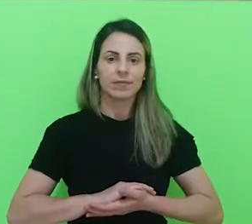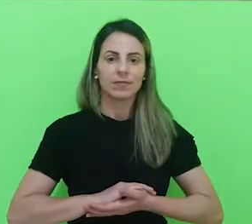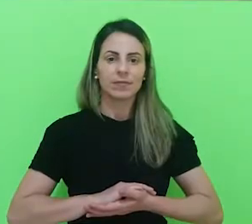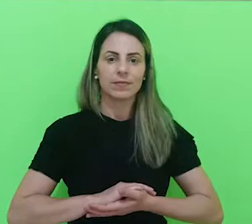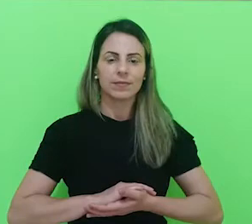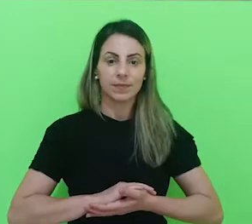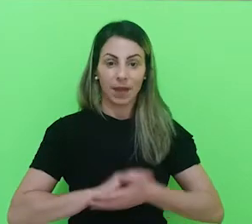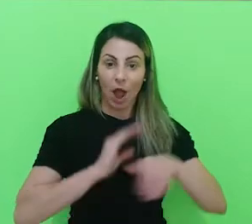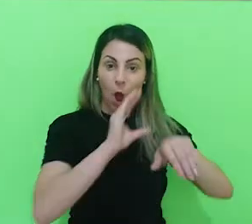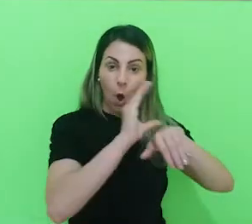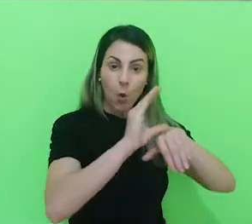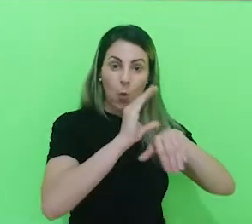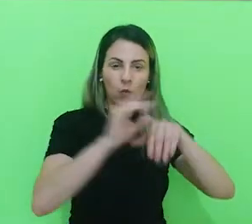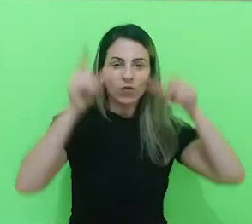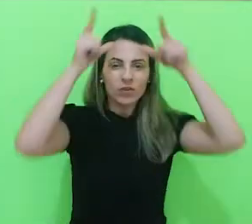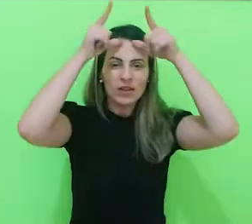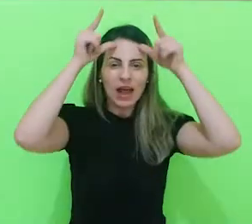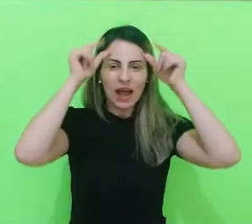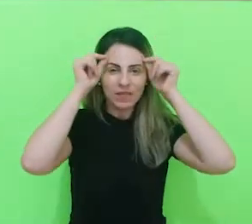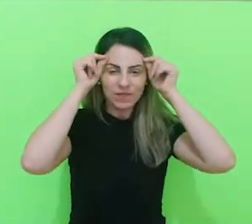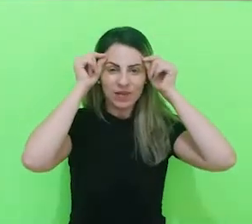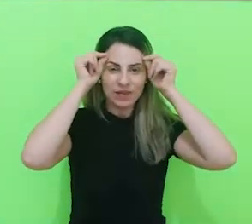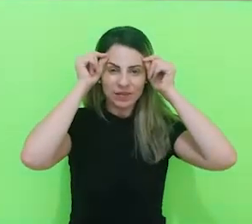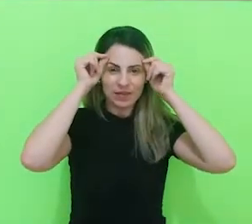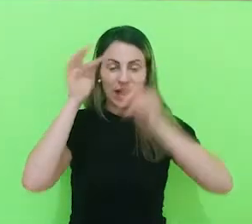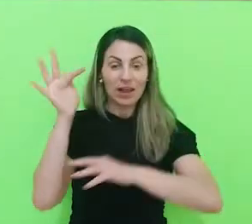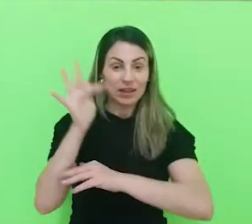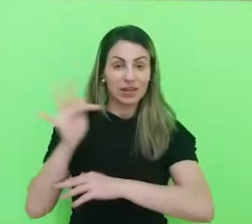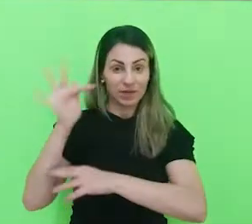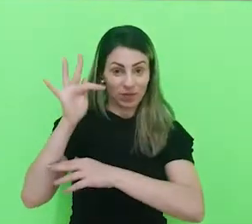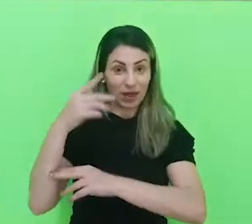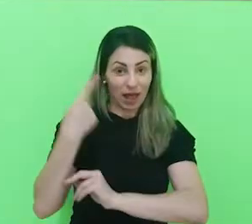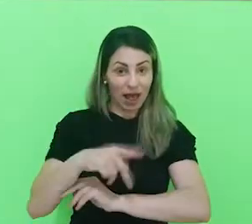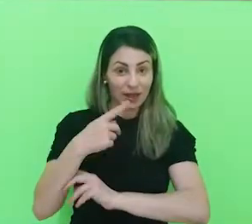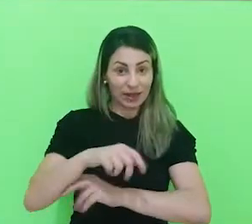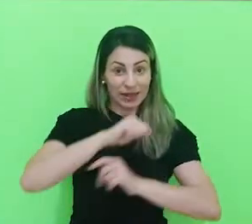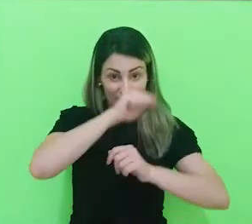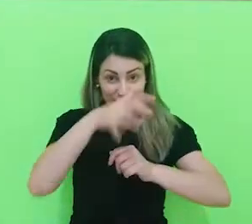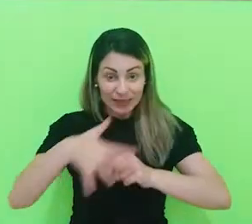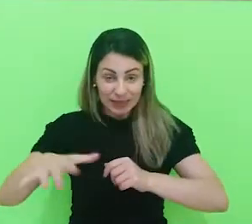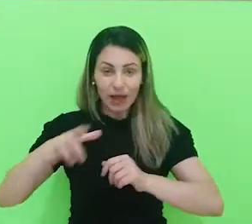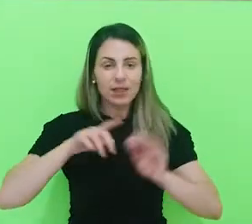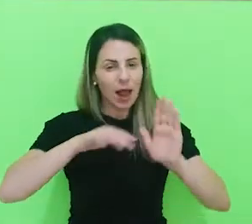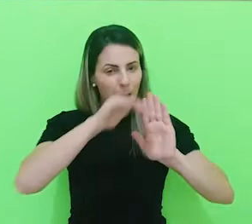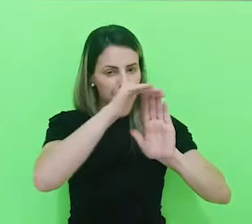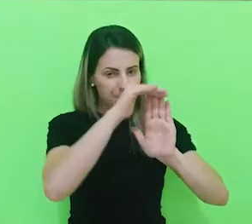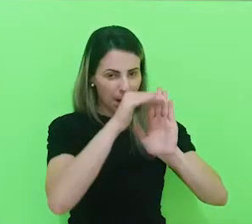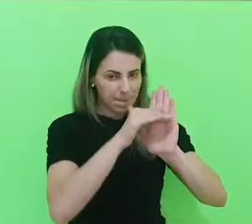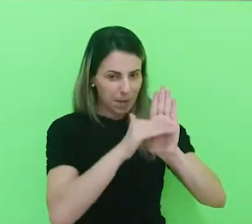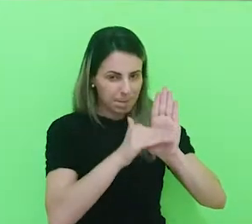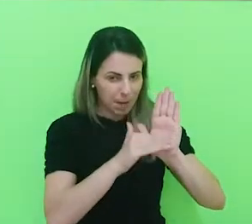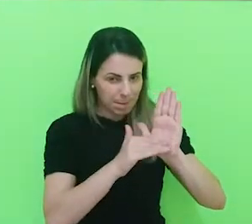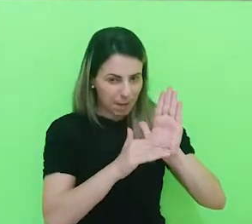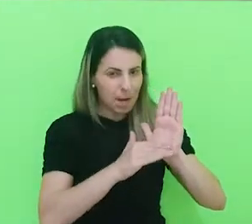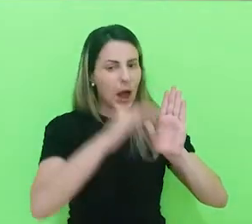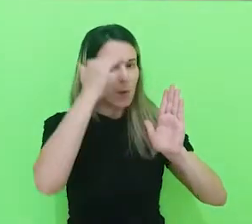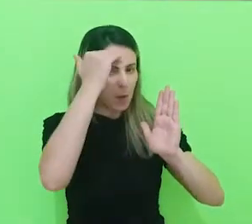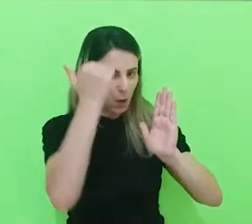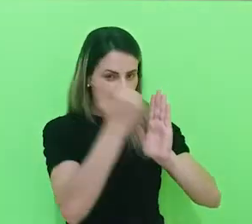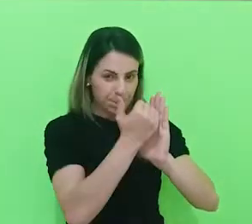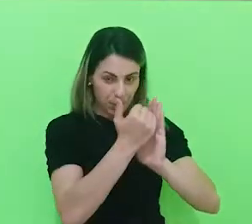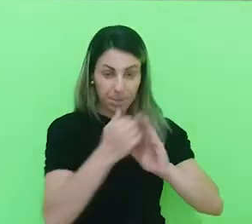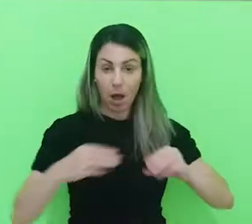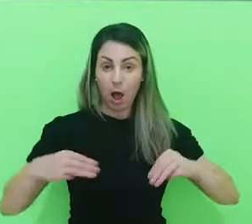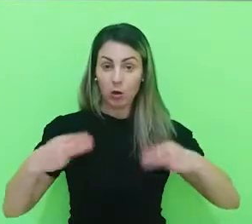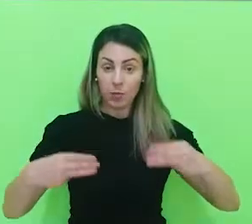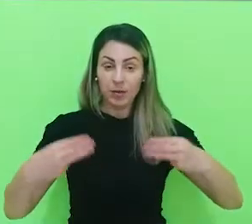O curso de enfermagem da Universidade Paulista aqui em Santos ele obedece todas as prerrogativas do nosso Ministério